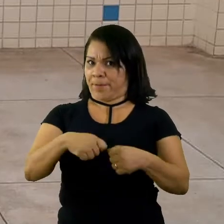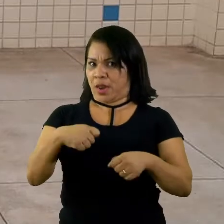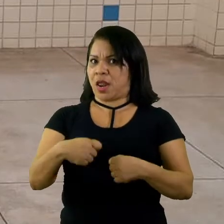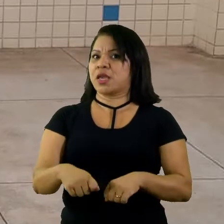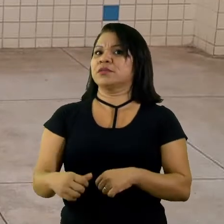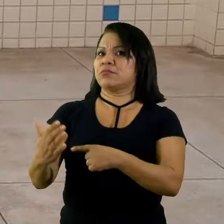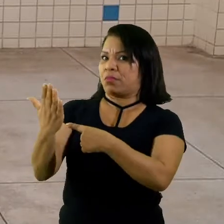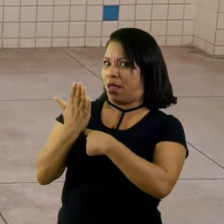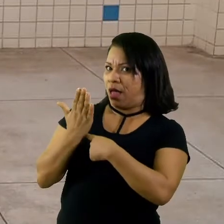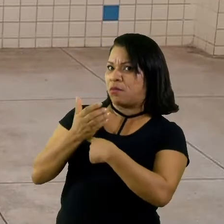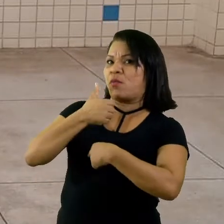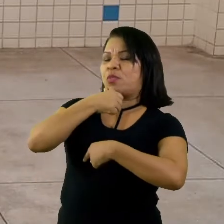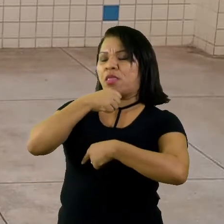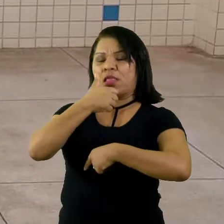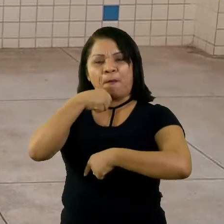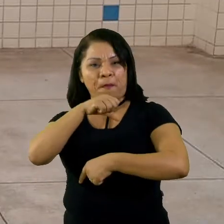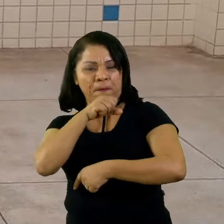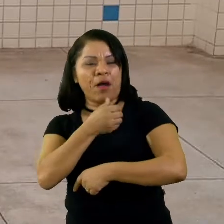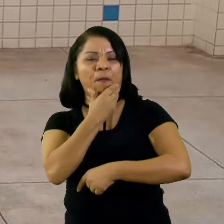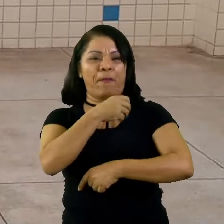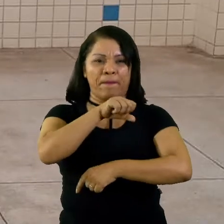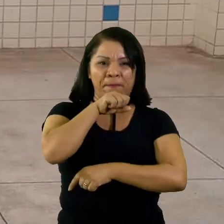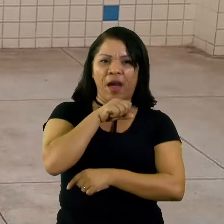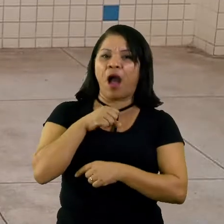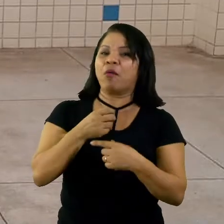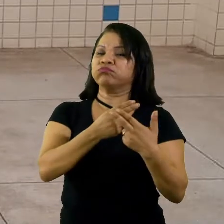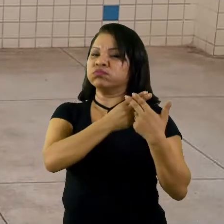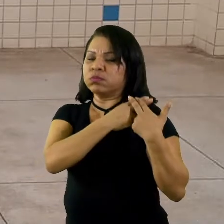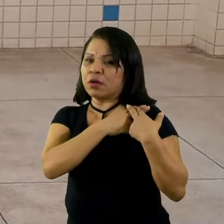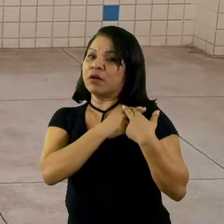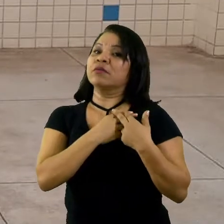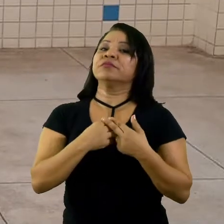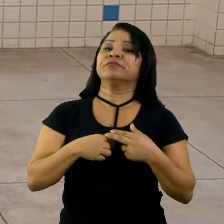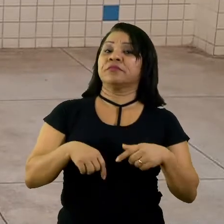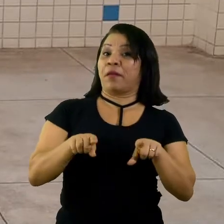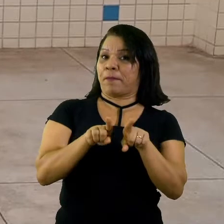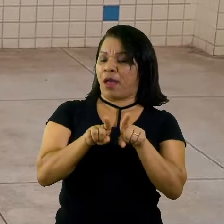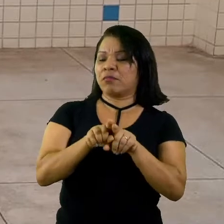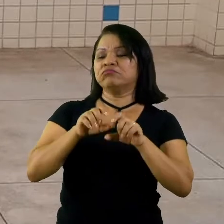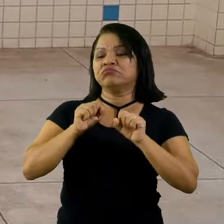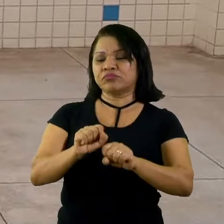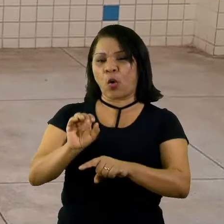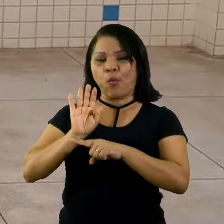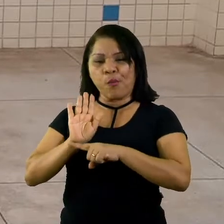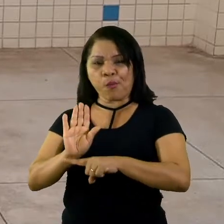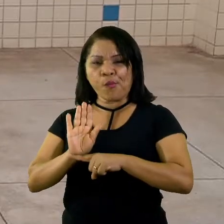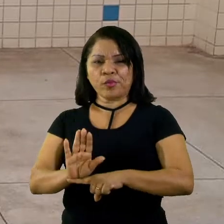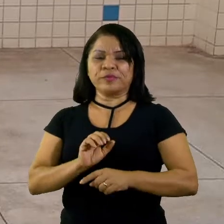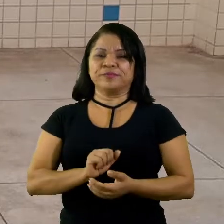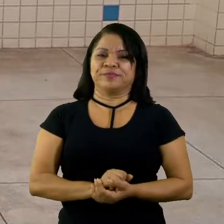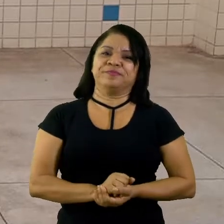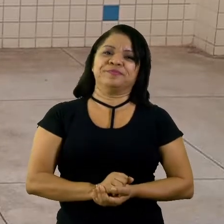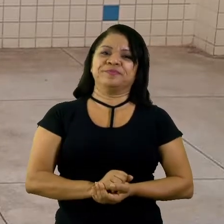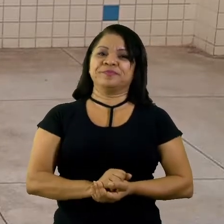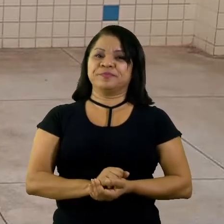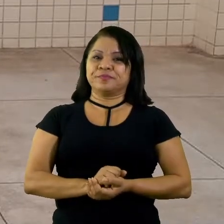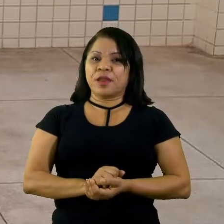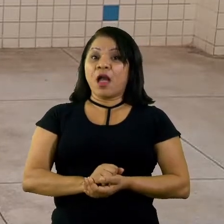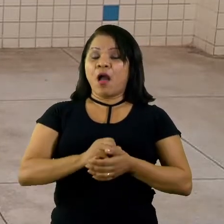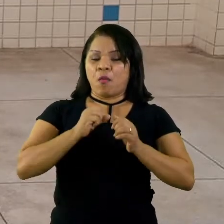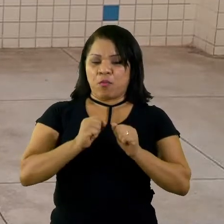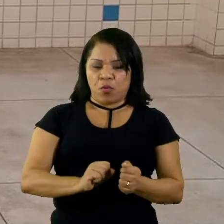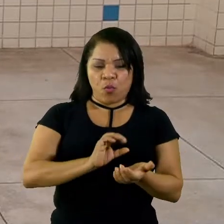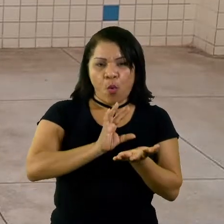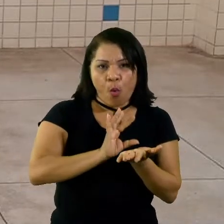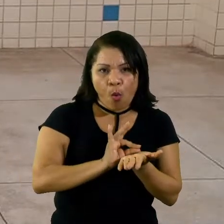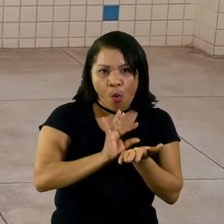do papai ou do responsável. Você, criança, pode ajudar ela. Pode ajudar eles. Nós vamos colar cada cor dessa no